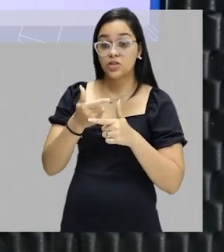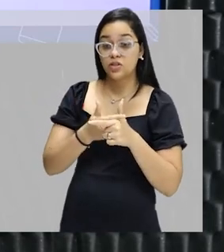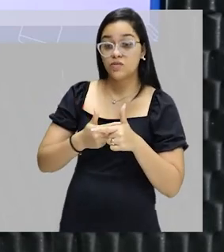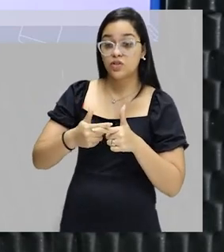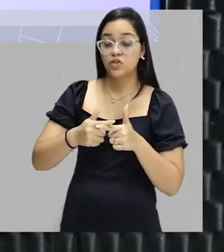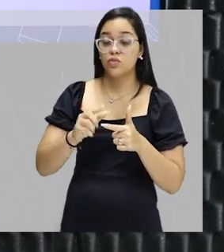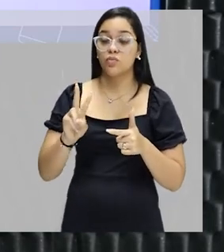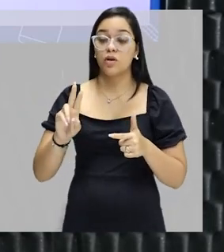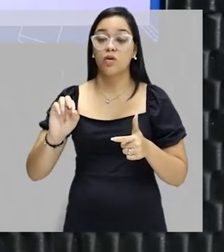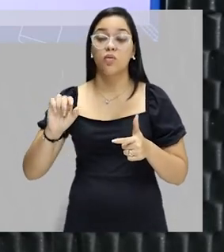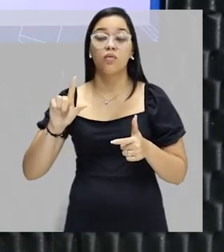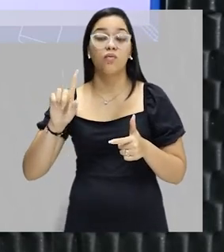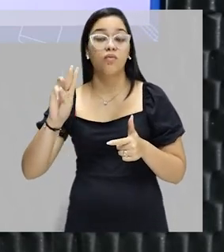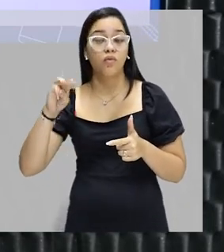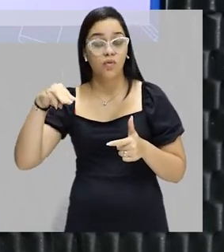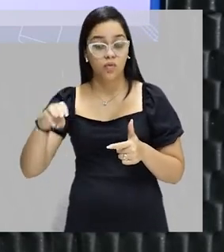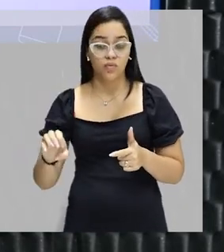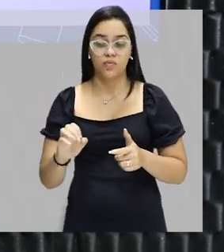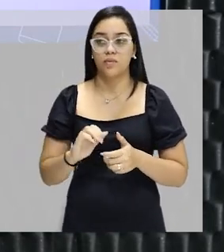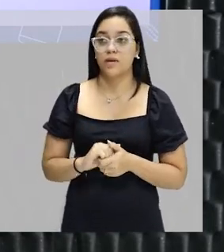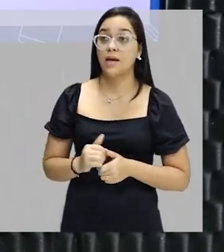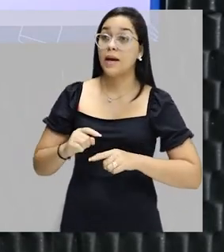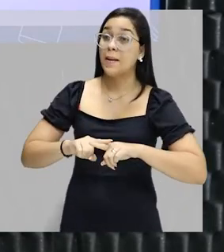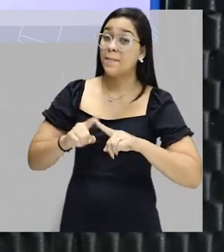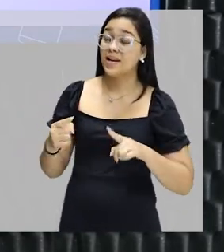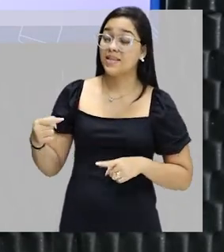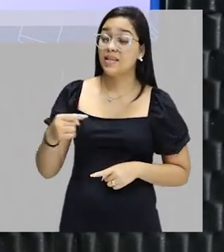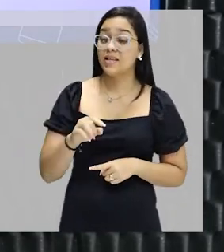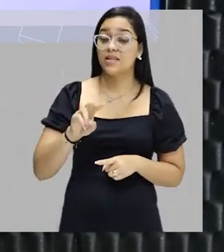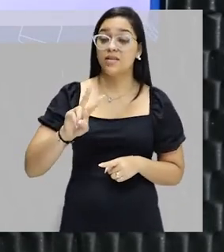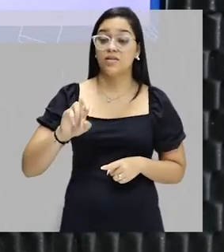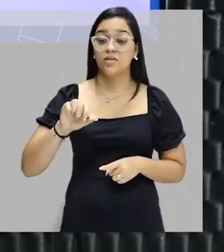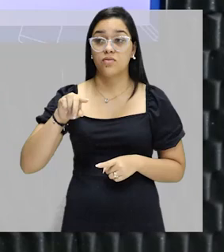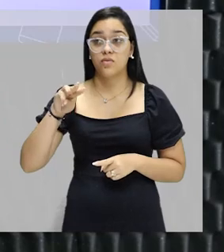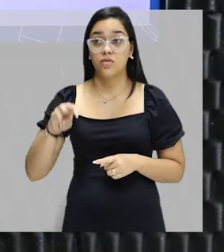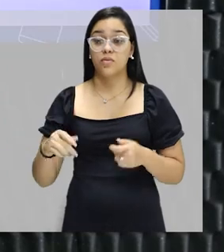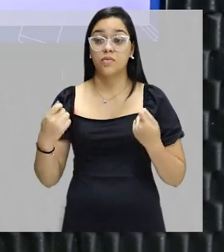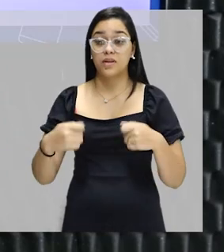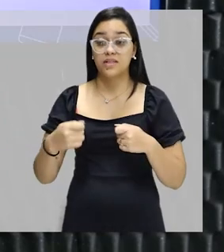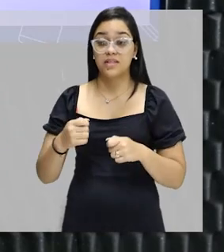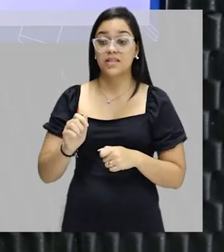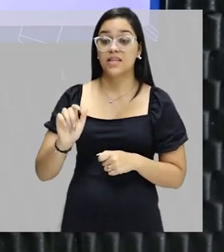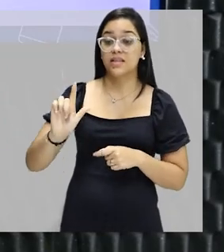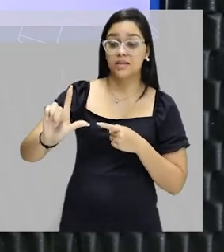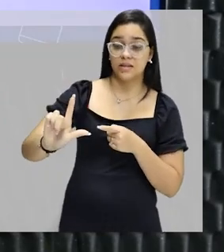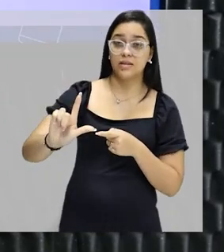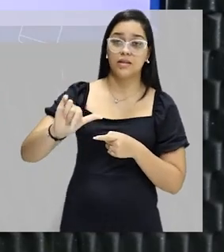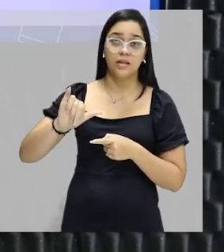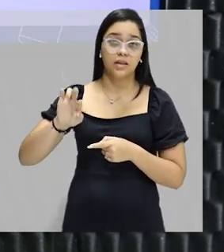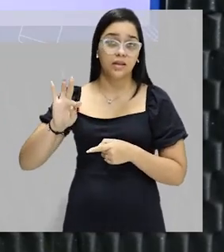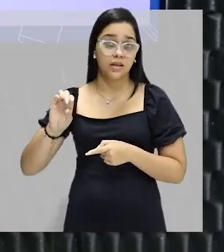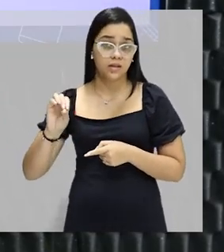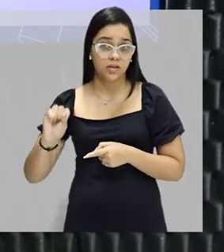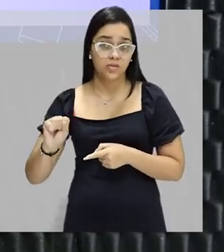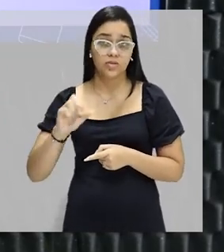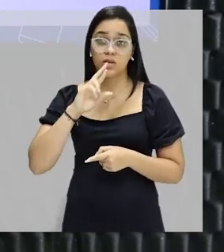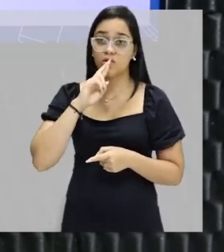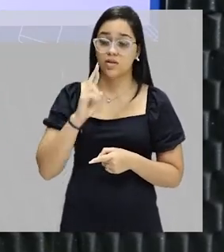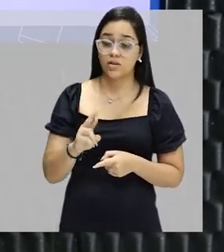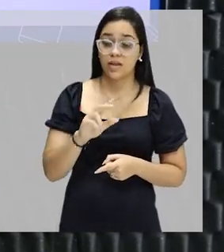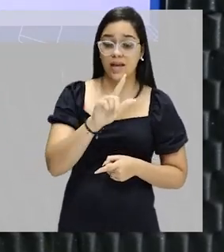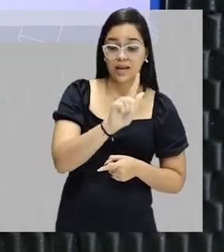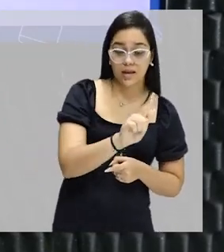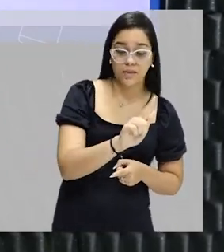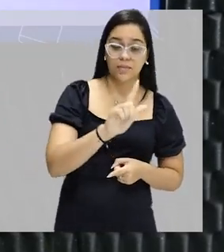pelo volume da solução. Só que esse volume tem que estar em litros, tanto é que o resultado vai ser gramas